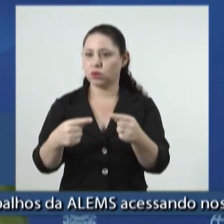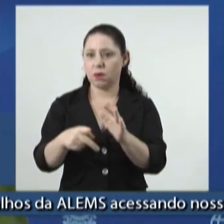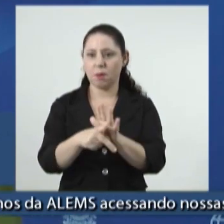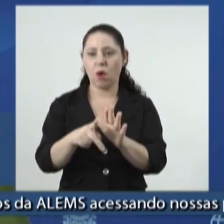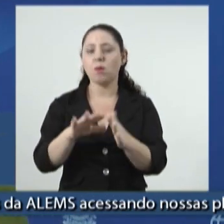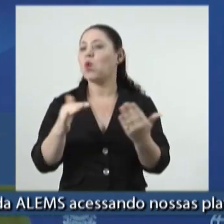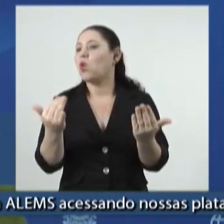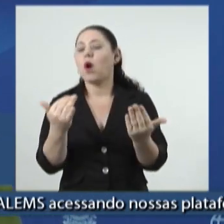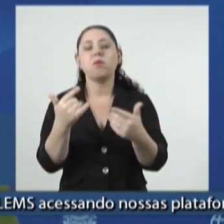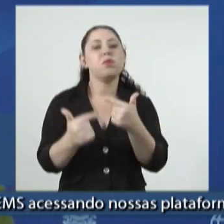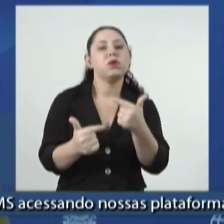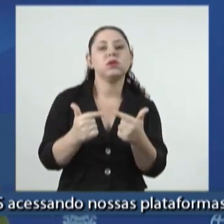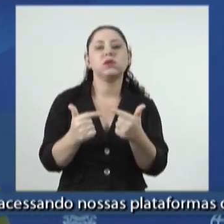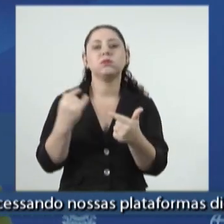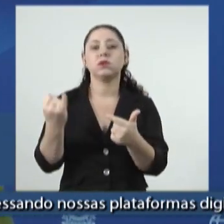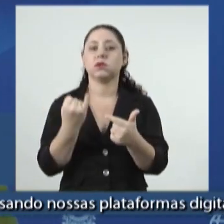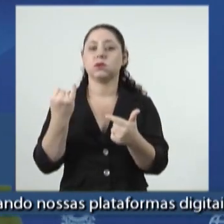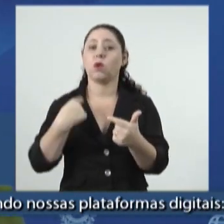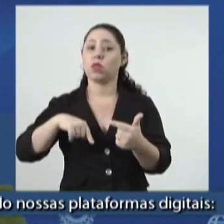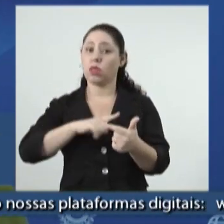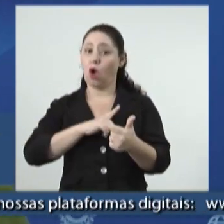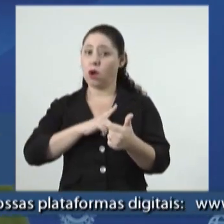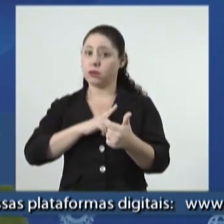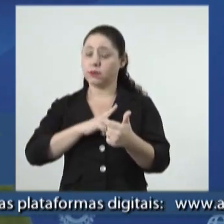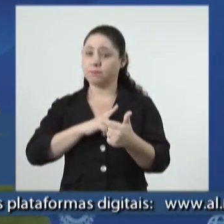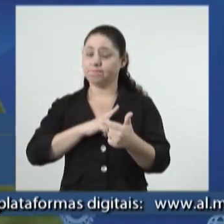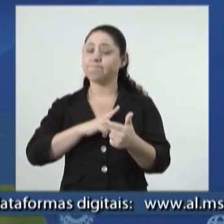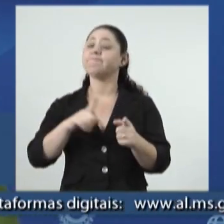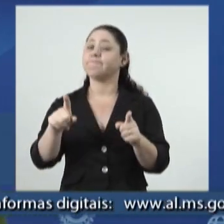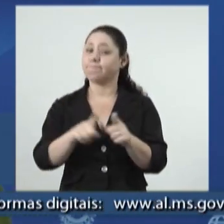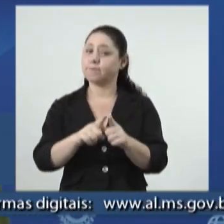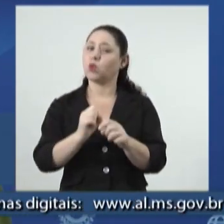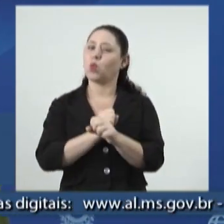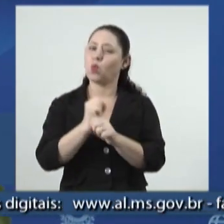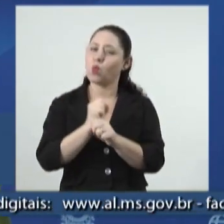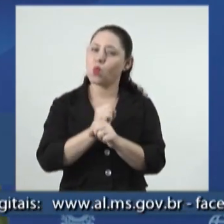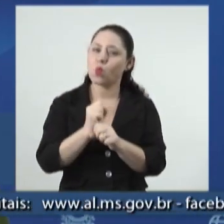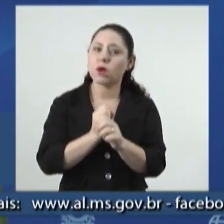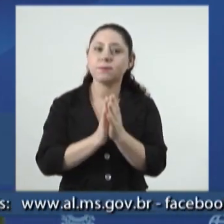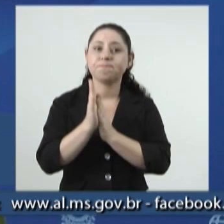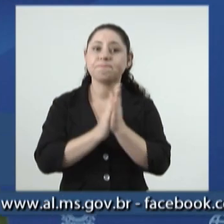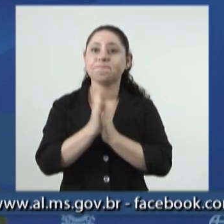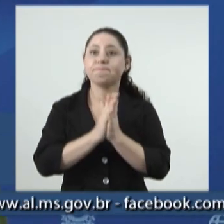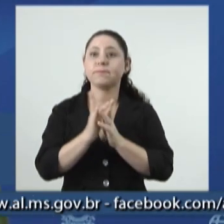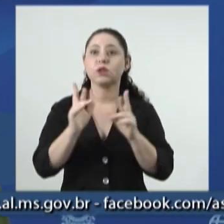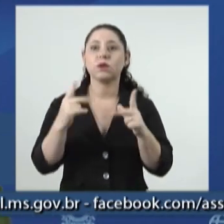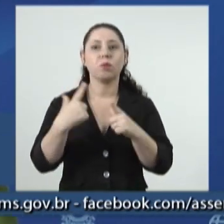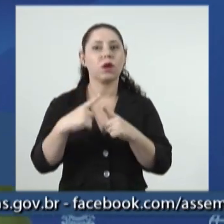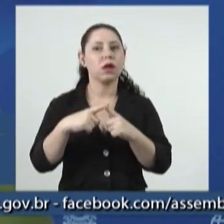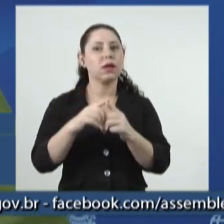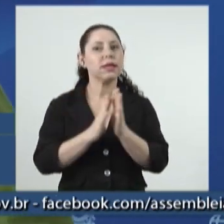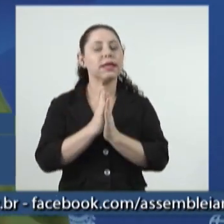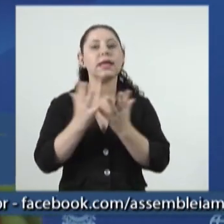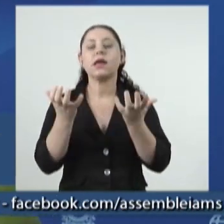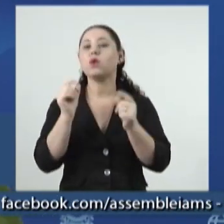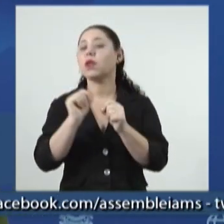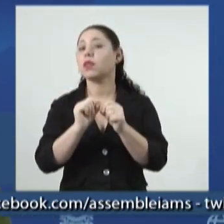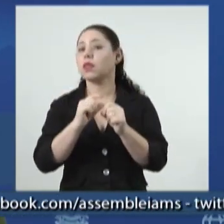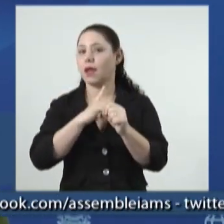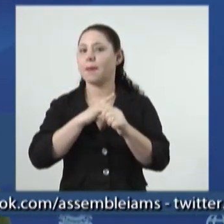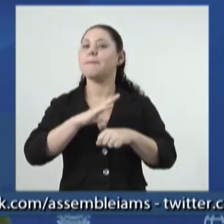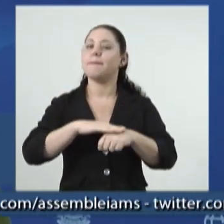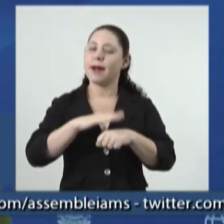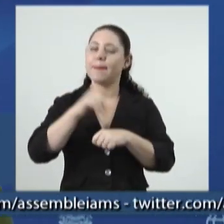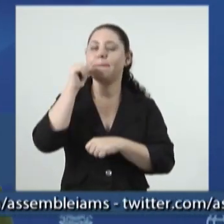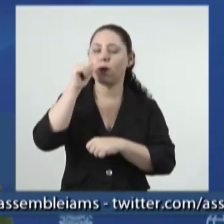a respeito das políticas, mas para nós mulheres também é um ano de muita expectativa porque a gente espera que tenha muito